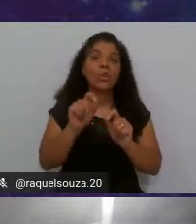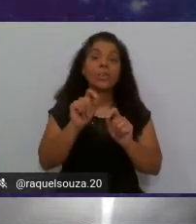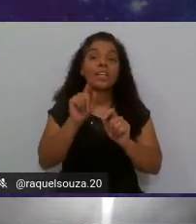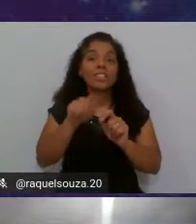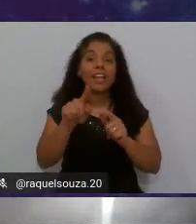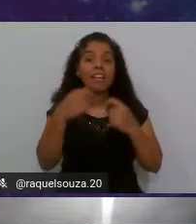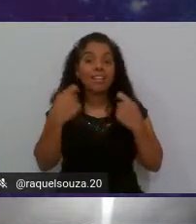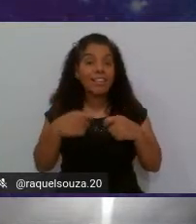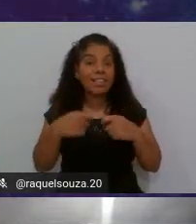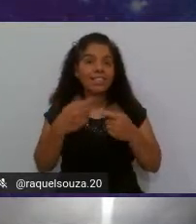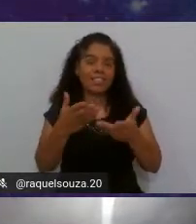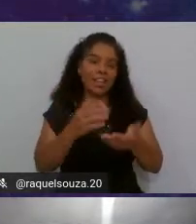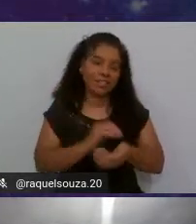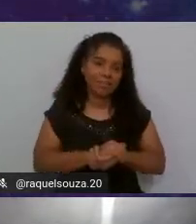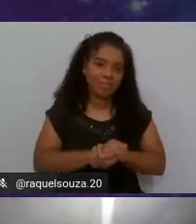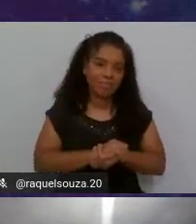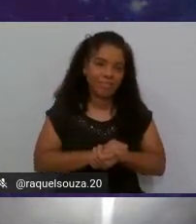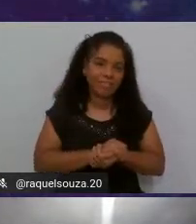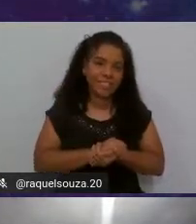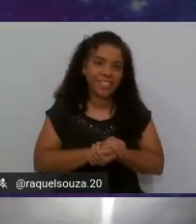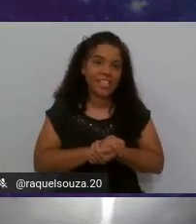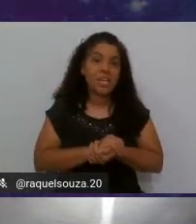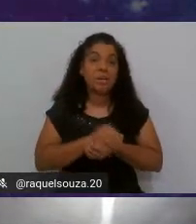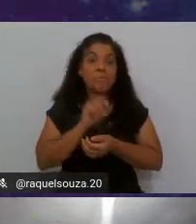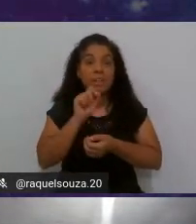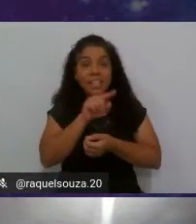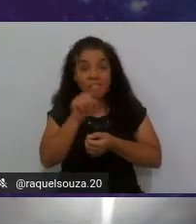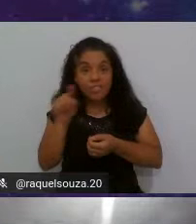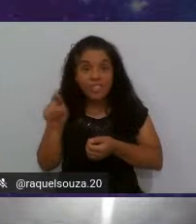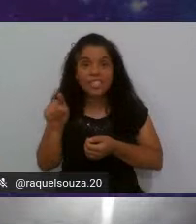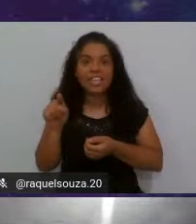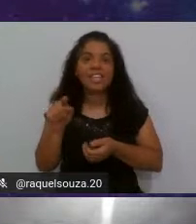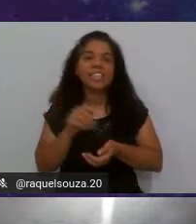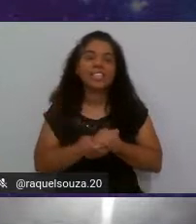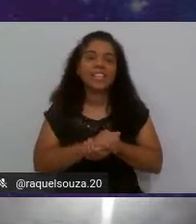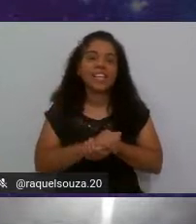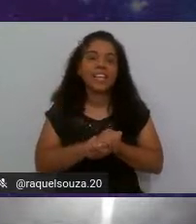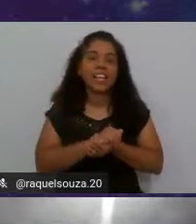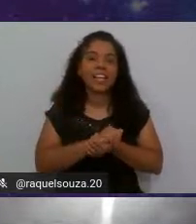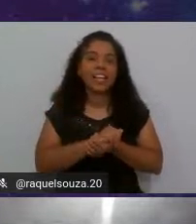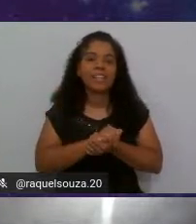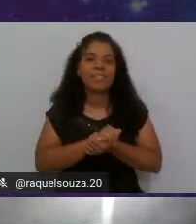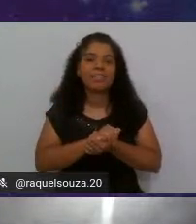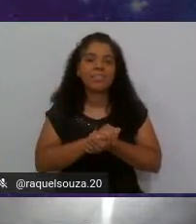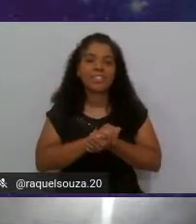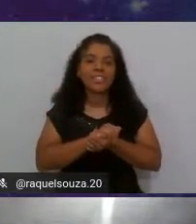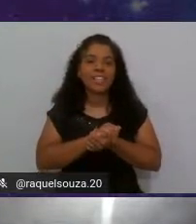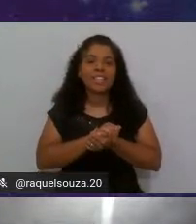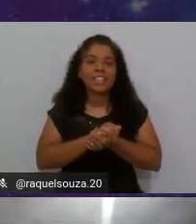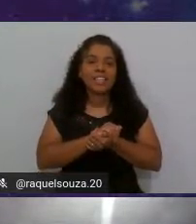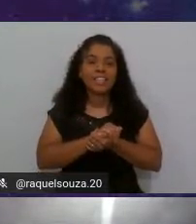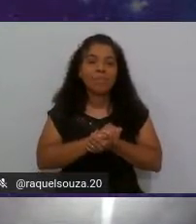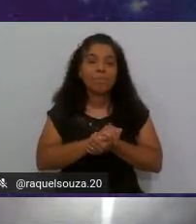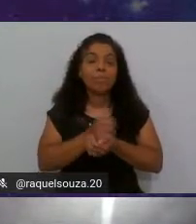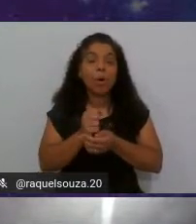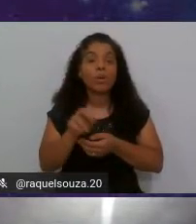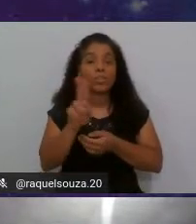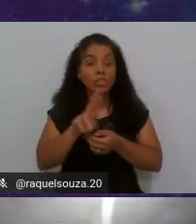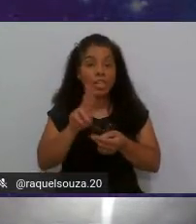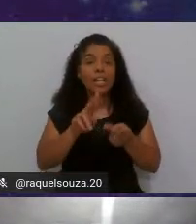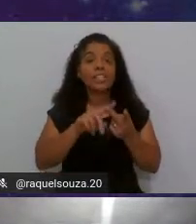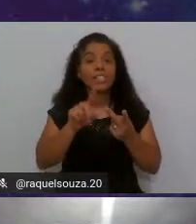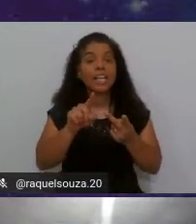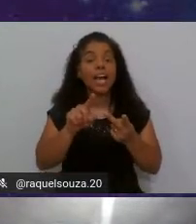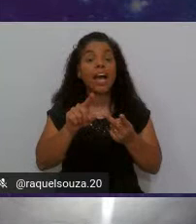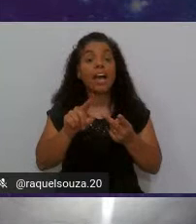necessário para que vocês possam utilizar e conhecer